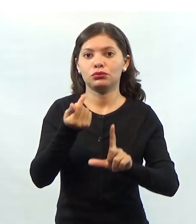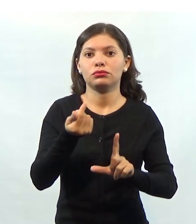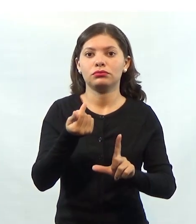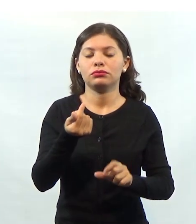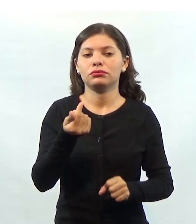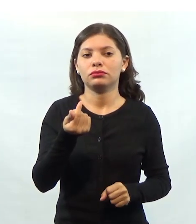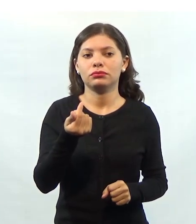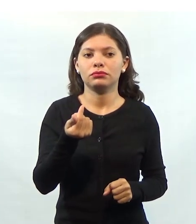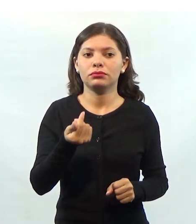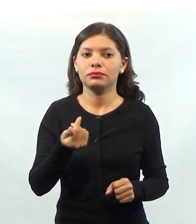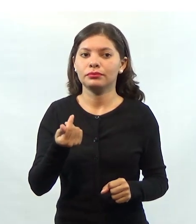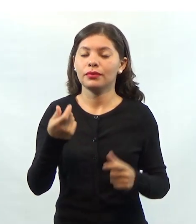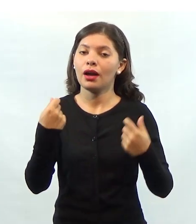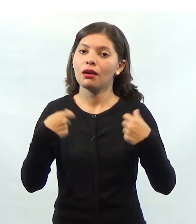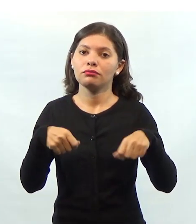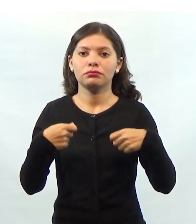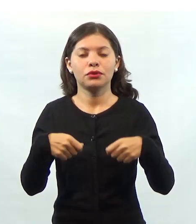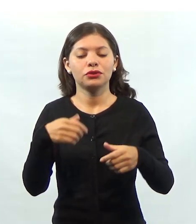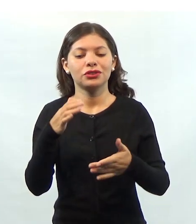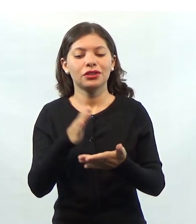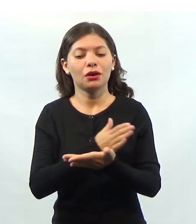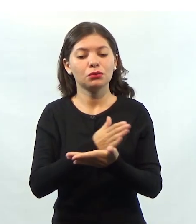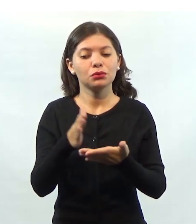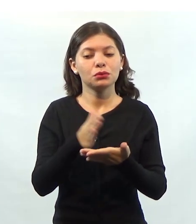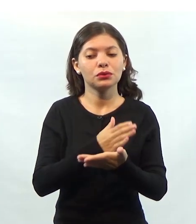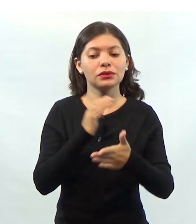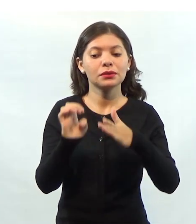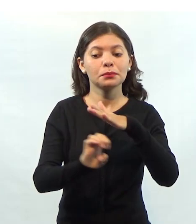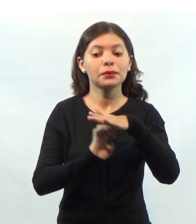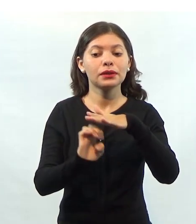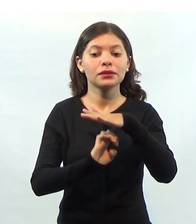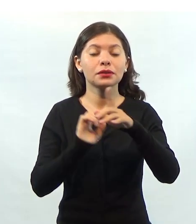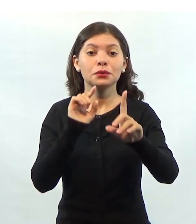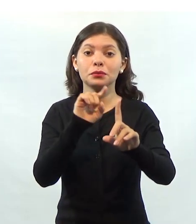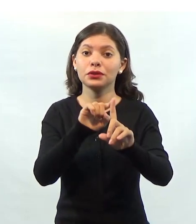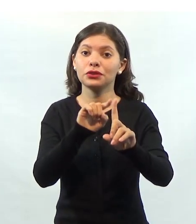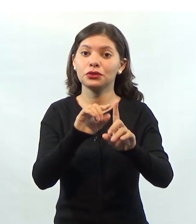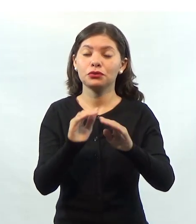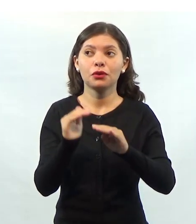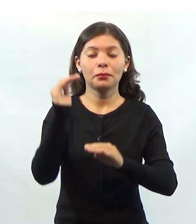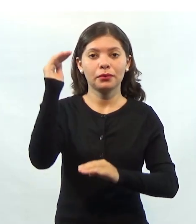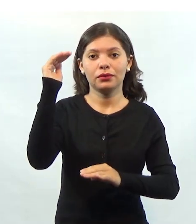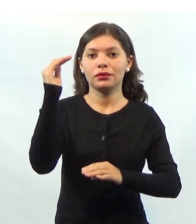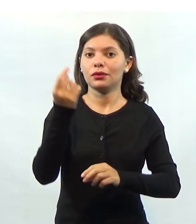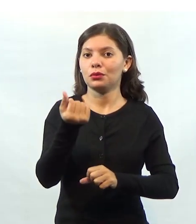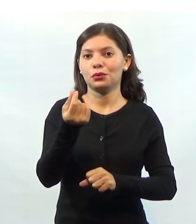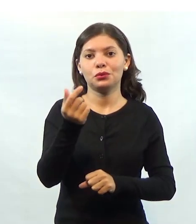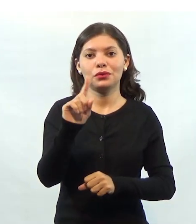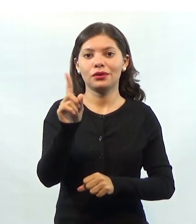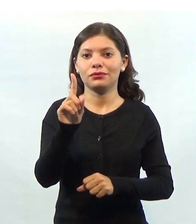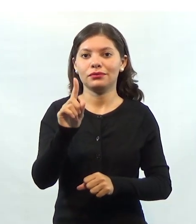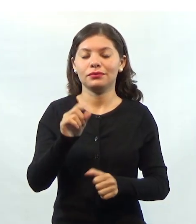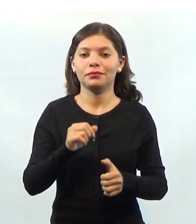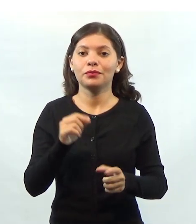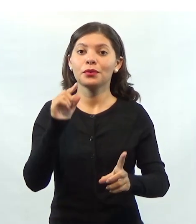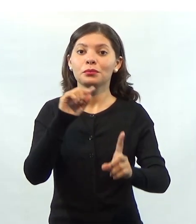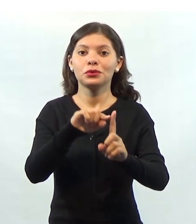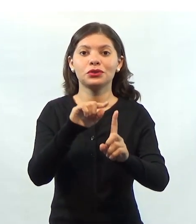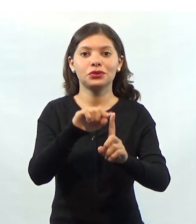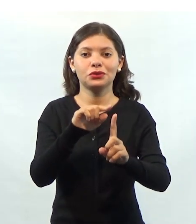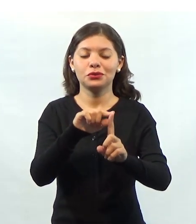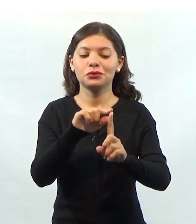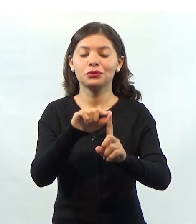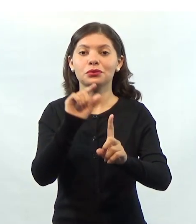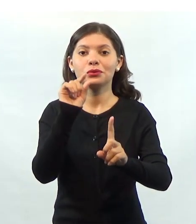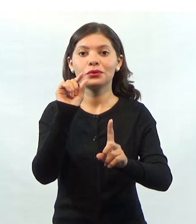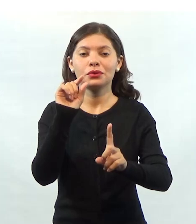Ah, podemos ter algumas empresas que o objetivo de elas momentâneos não é obter lucro. O principal objetivo de elas não é ter